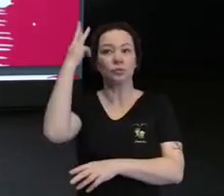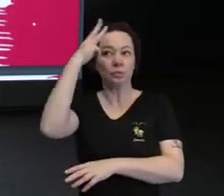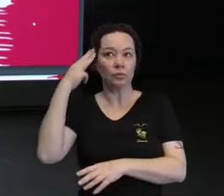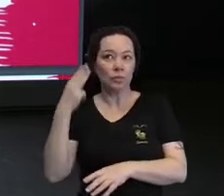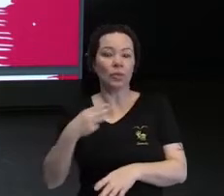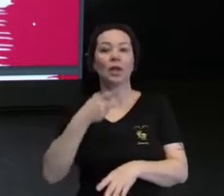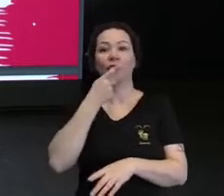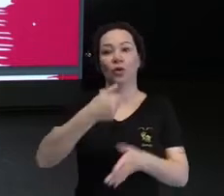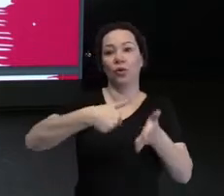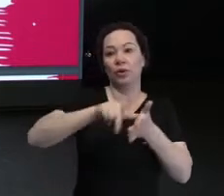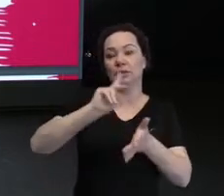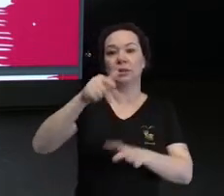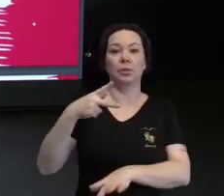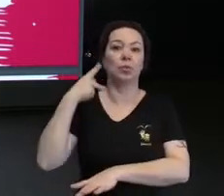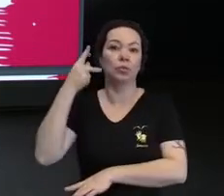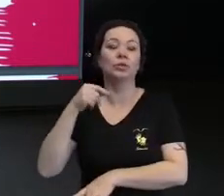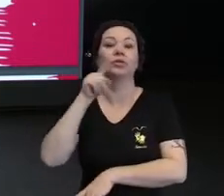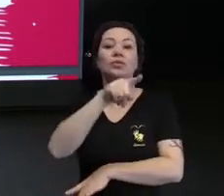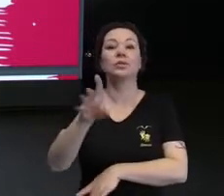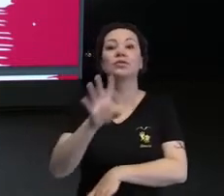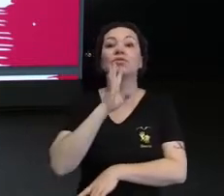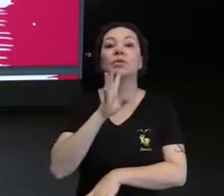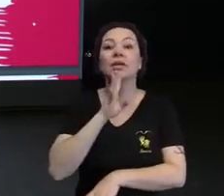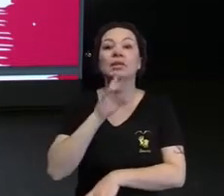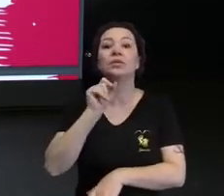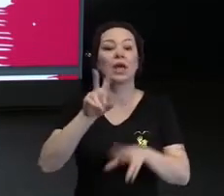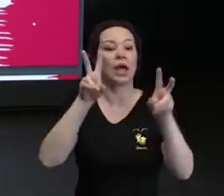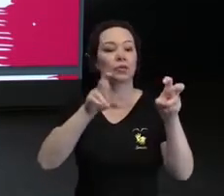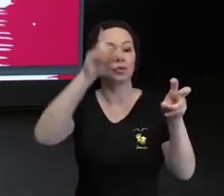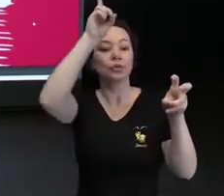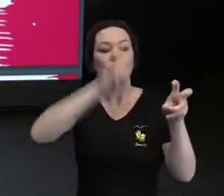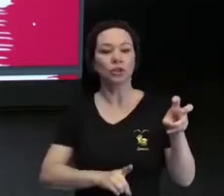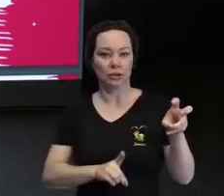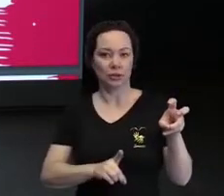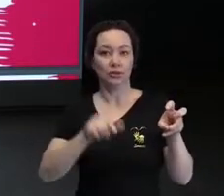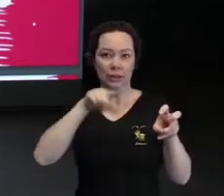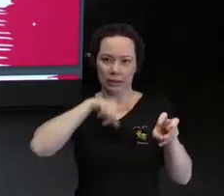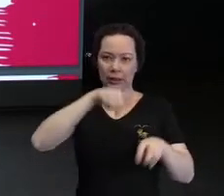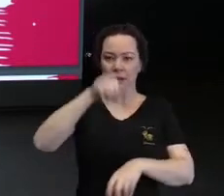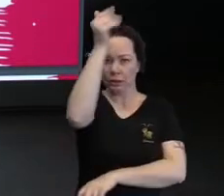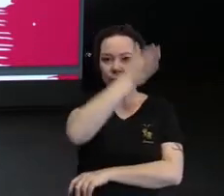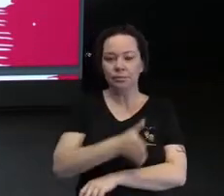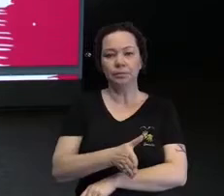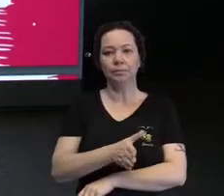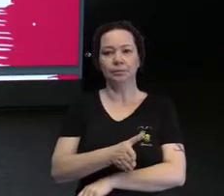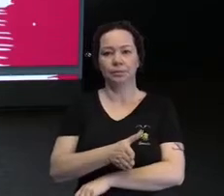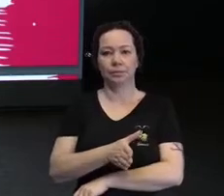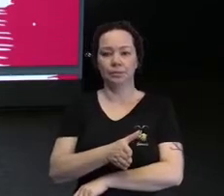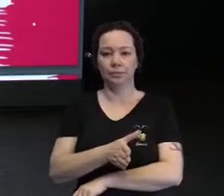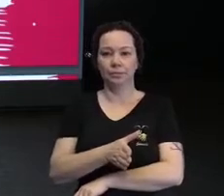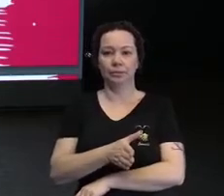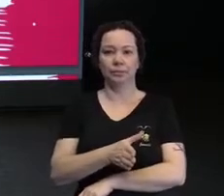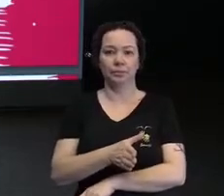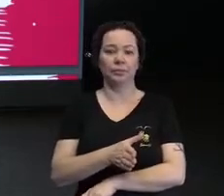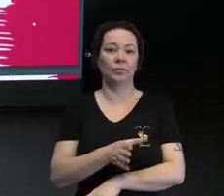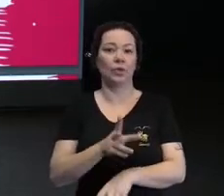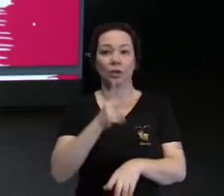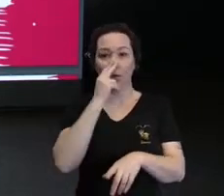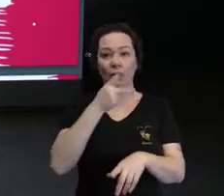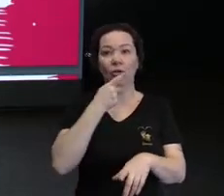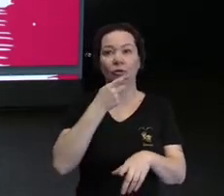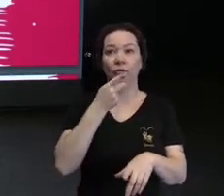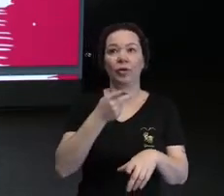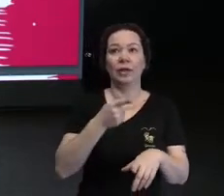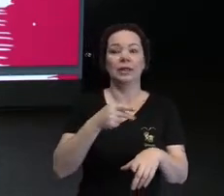da questão política, é a gente conhecer sobre os nossos direitos. E a gente tem aqui no Brasil, aí, até usando uma fala da Isabel